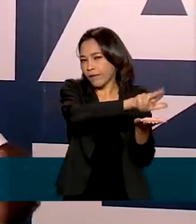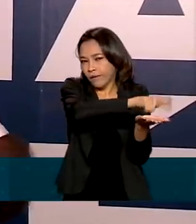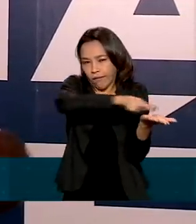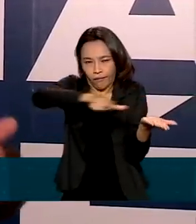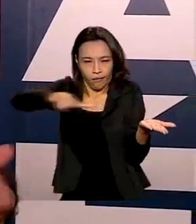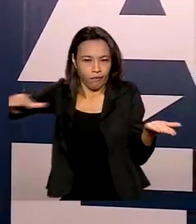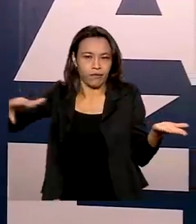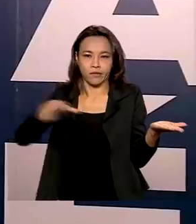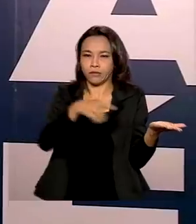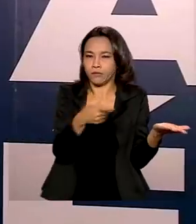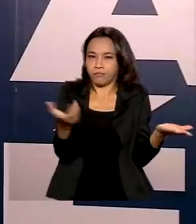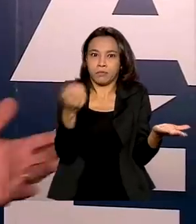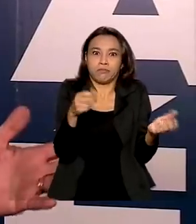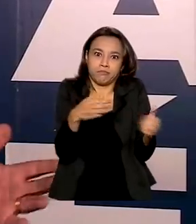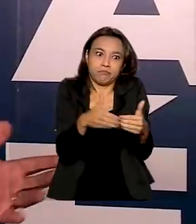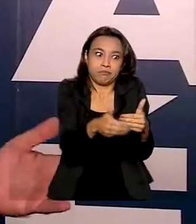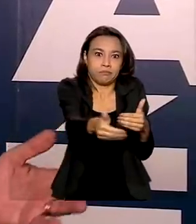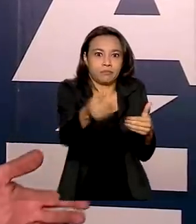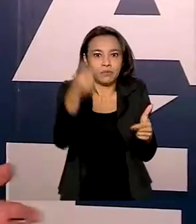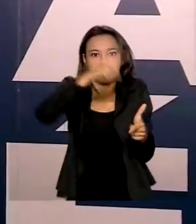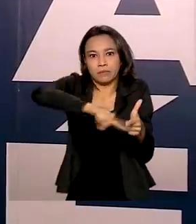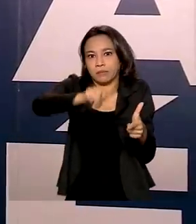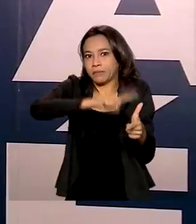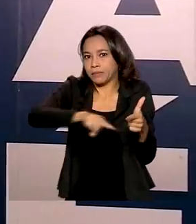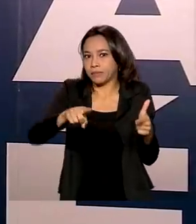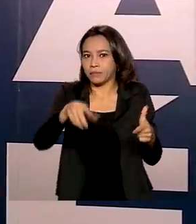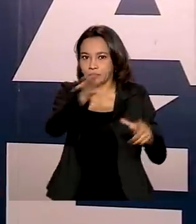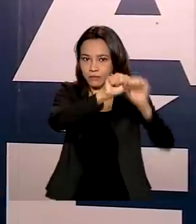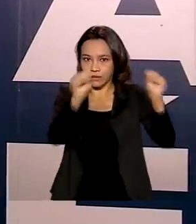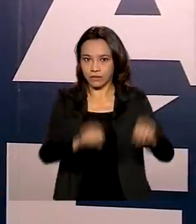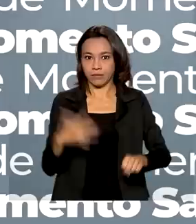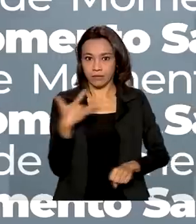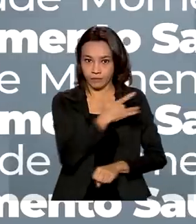levando a possível colapso no sistema de saúde.